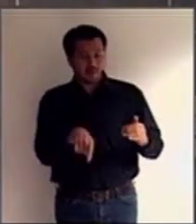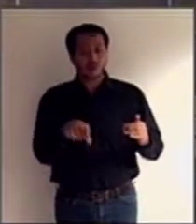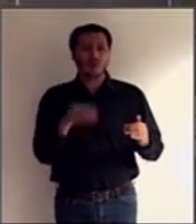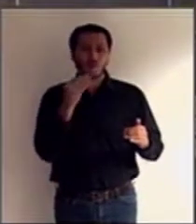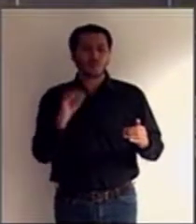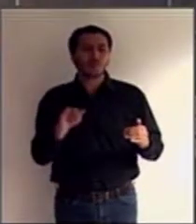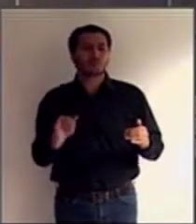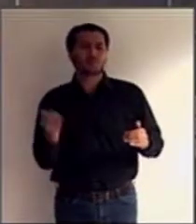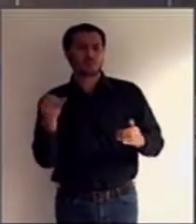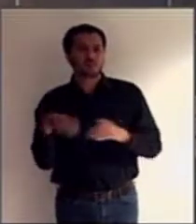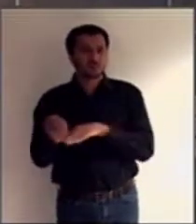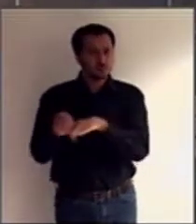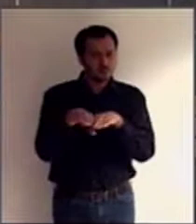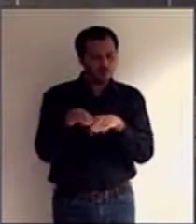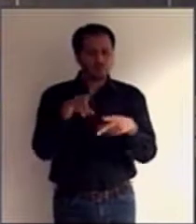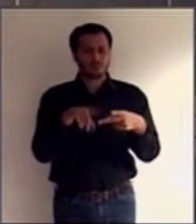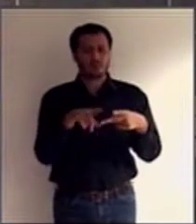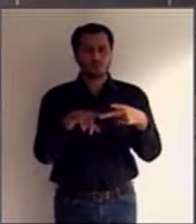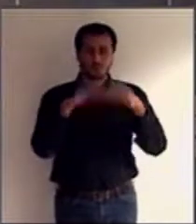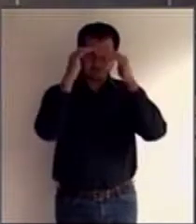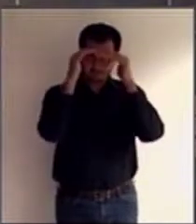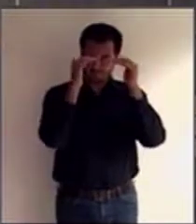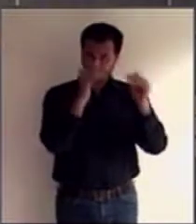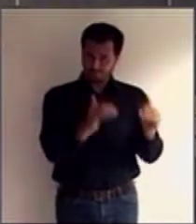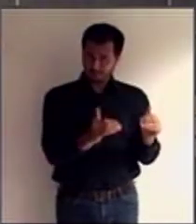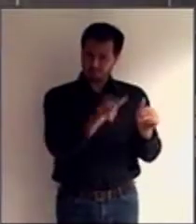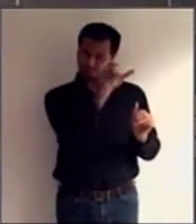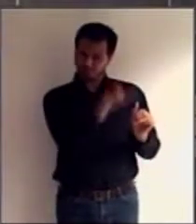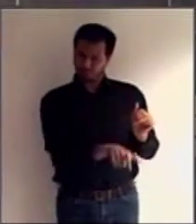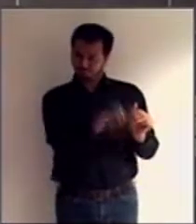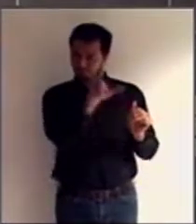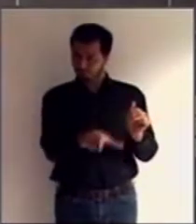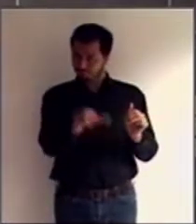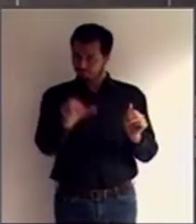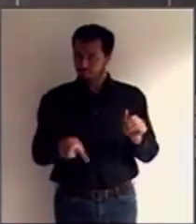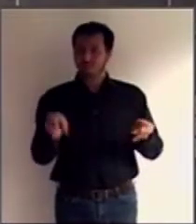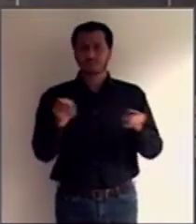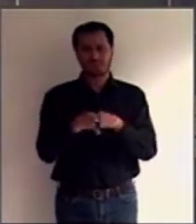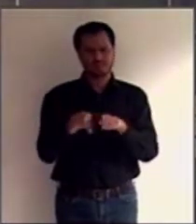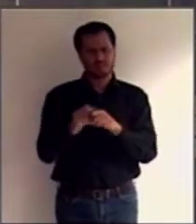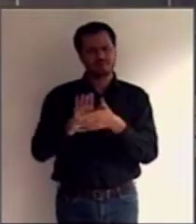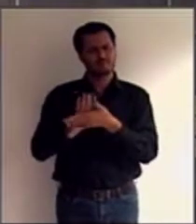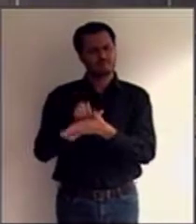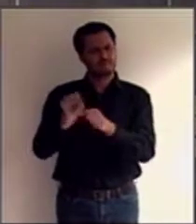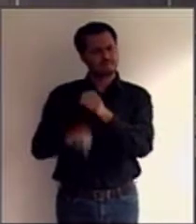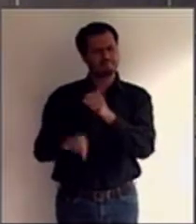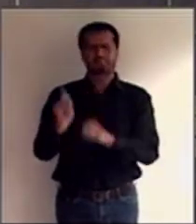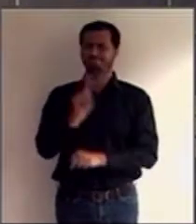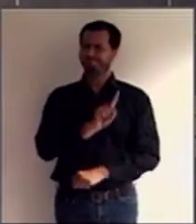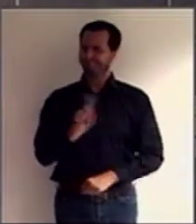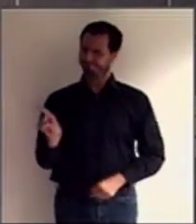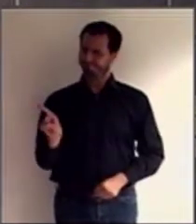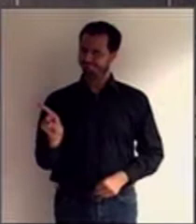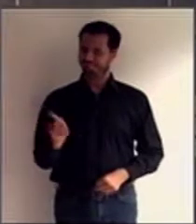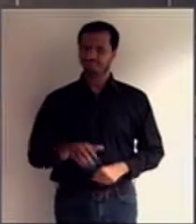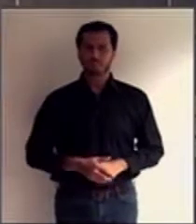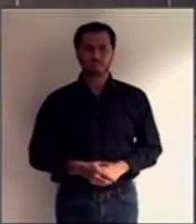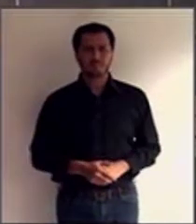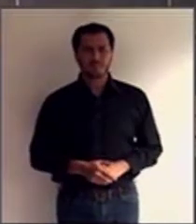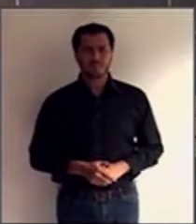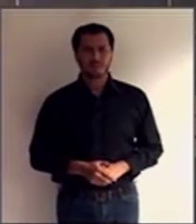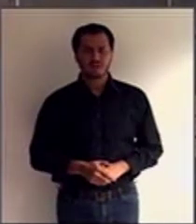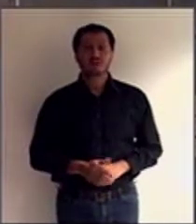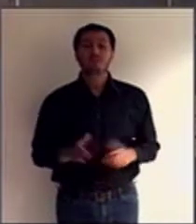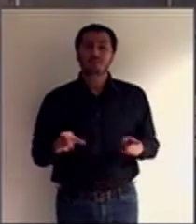do respeito pela dignidade inerente à pessoa e também o da não discriminação. Trata-se do reconhecimento da